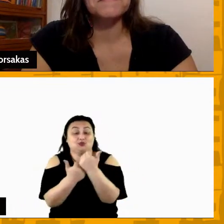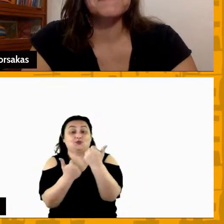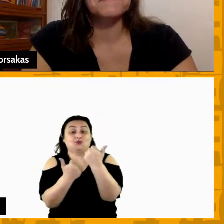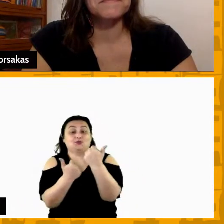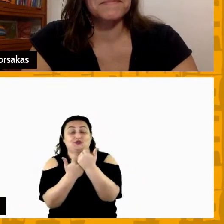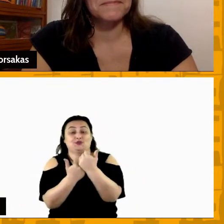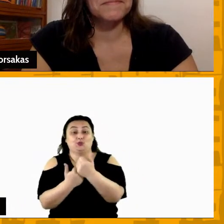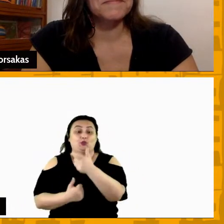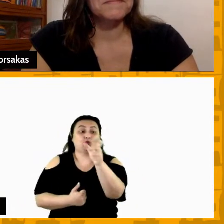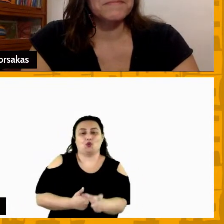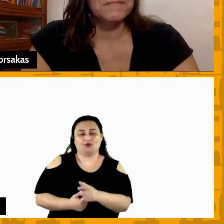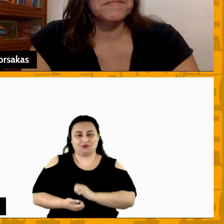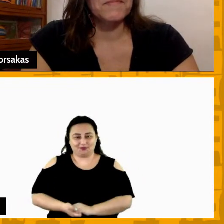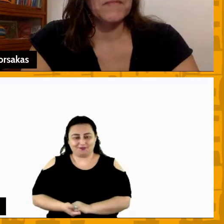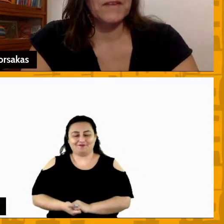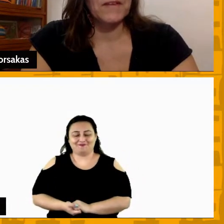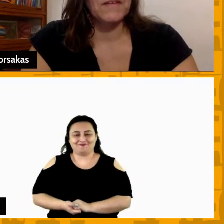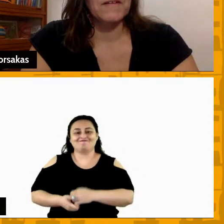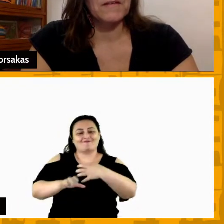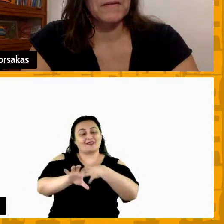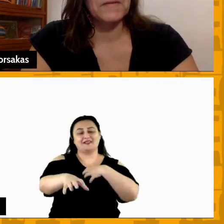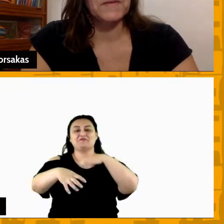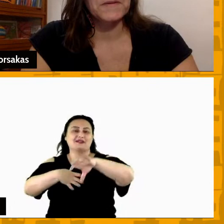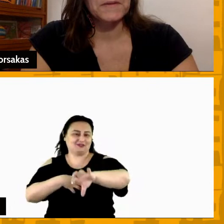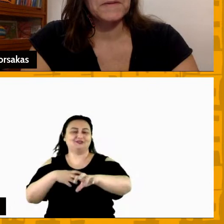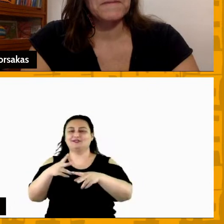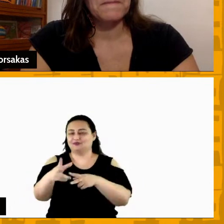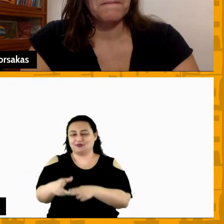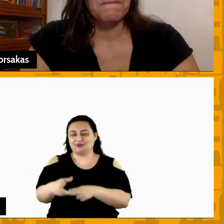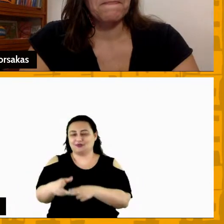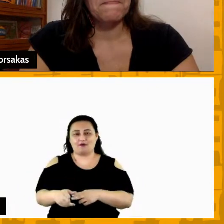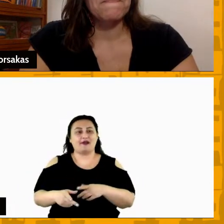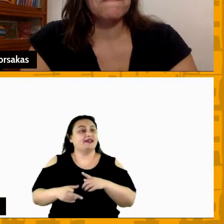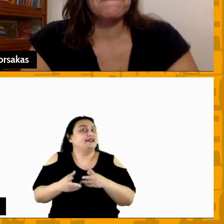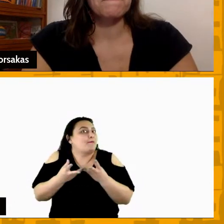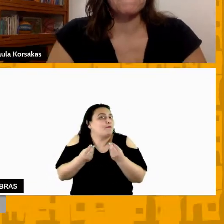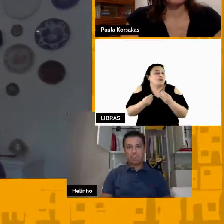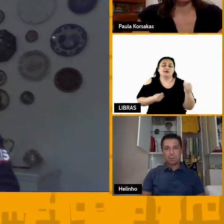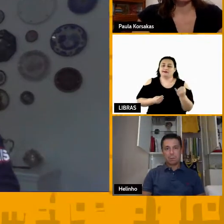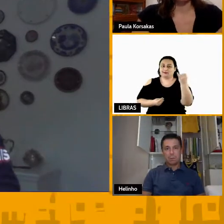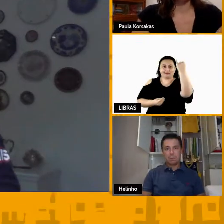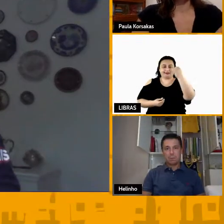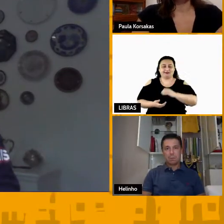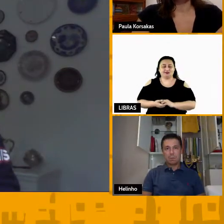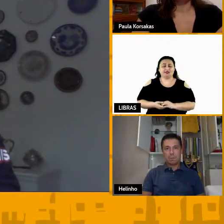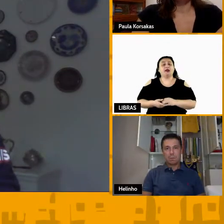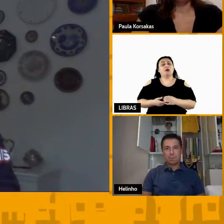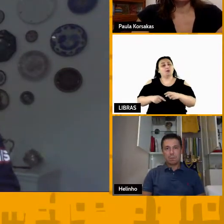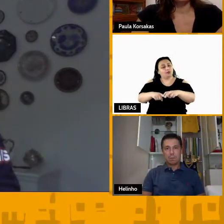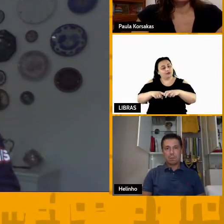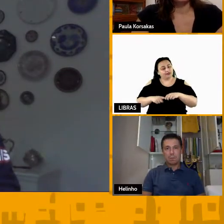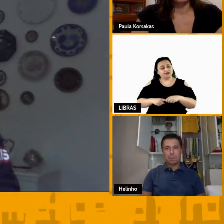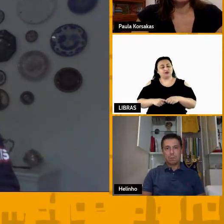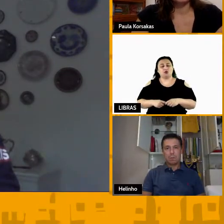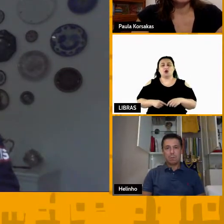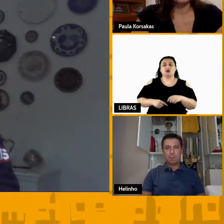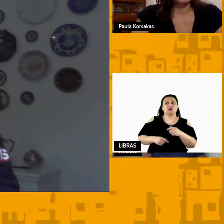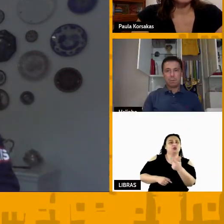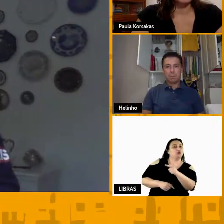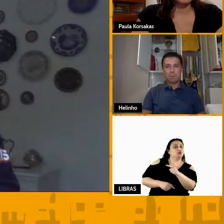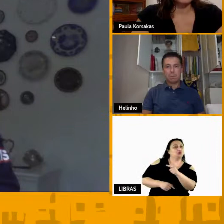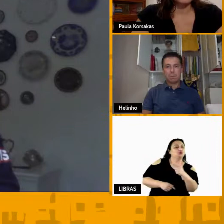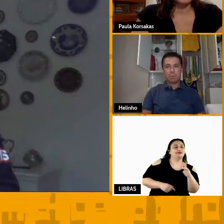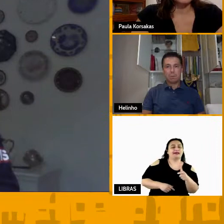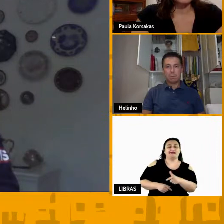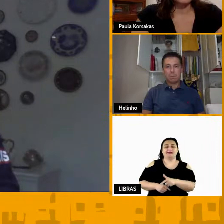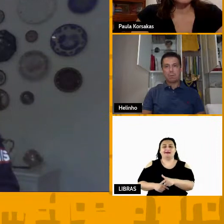outro, e eu acho que isso faz uma diferença gigantesca, e aí independe da função, eu acho que trazer